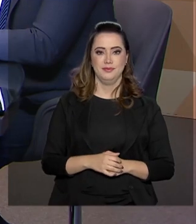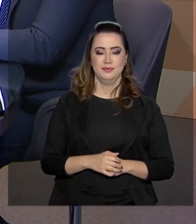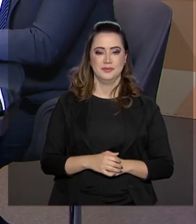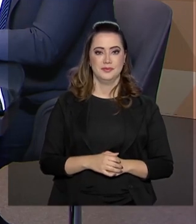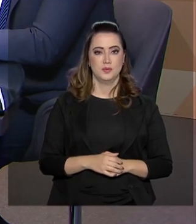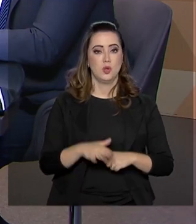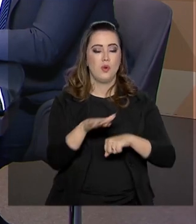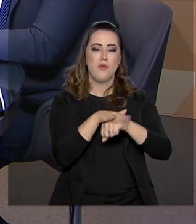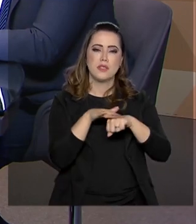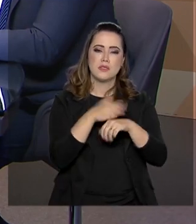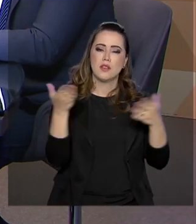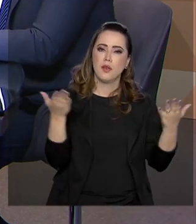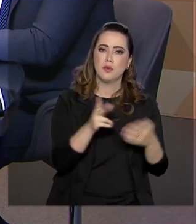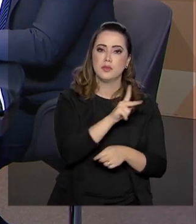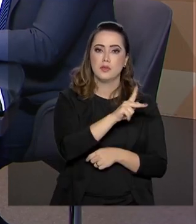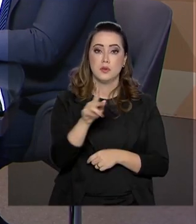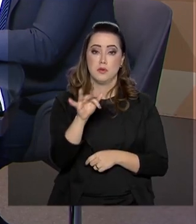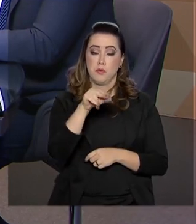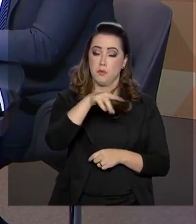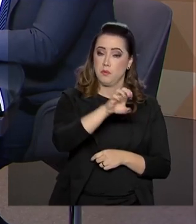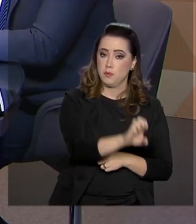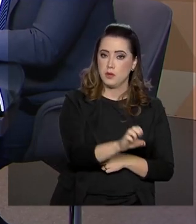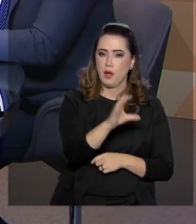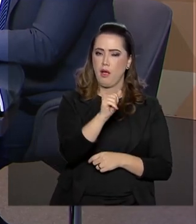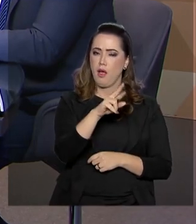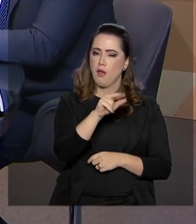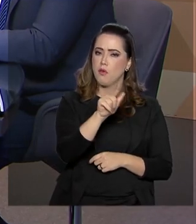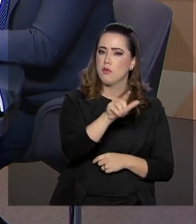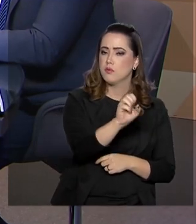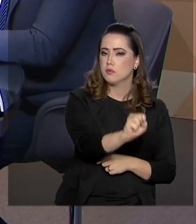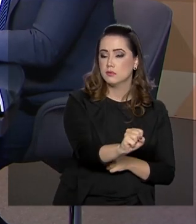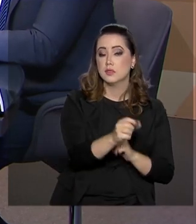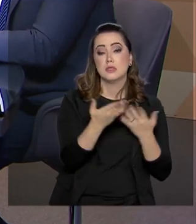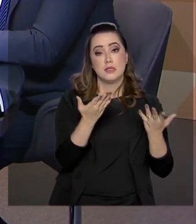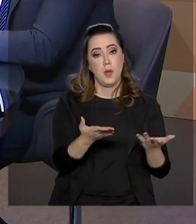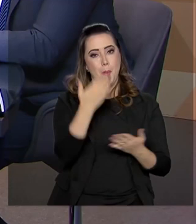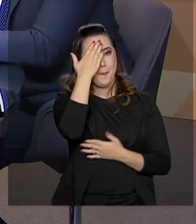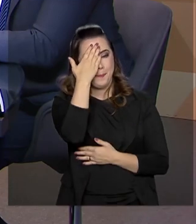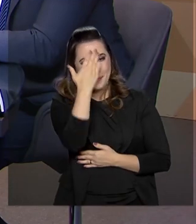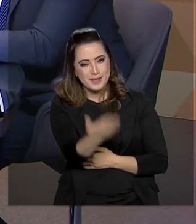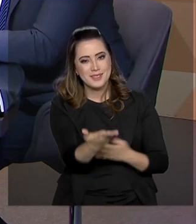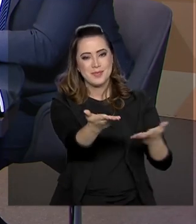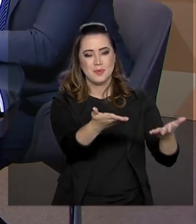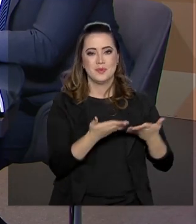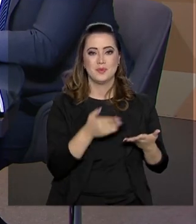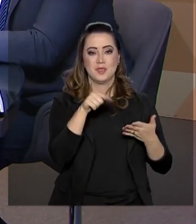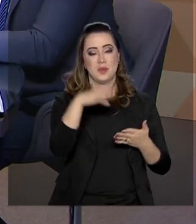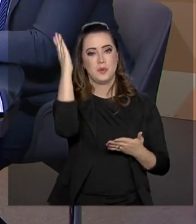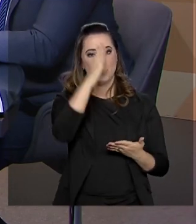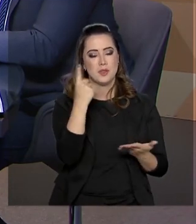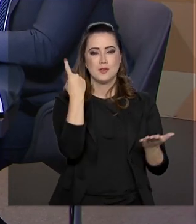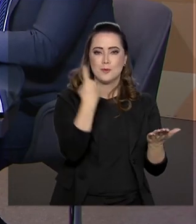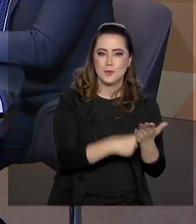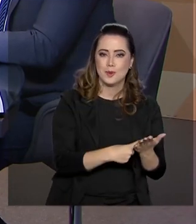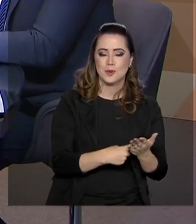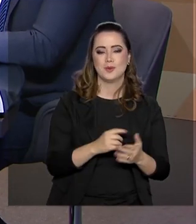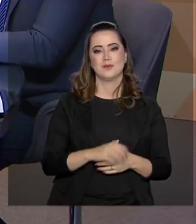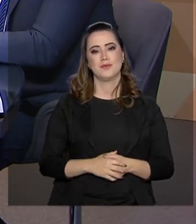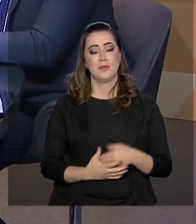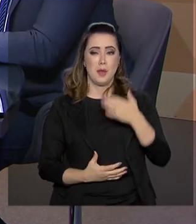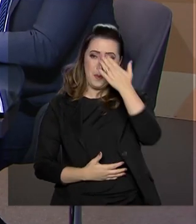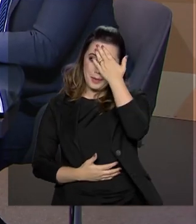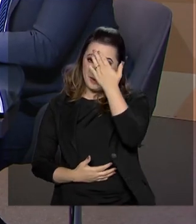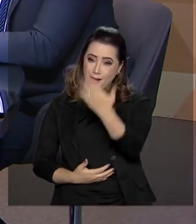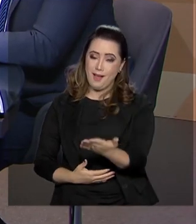Eu conversei com o presidente do FNDE, Carlos Alberto Decotelli. Muito obrigado pela presença aqui no Brasil em Pauta, presidente. Muito